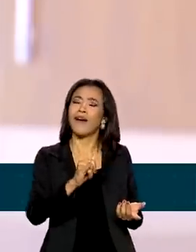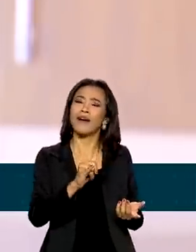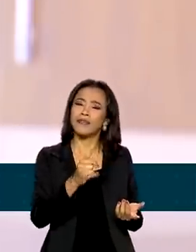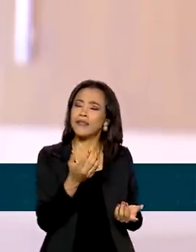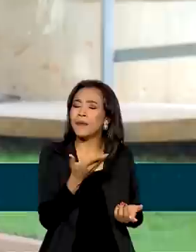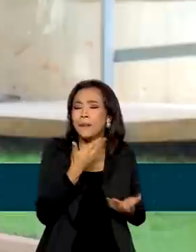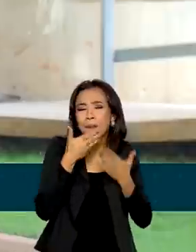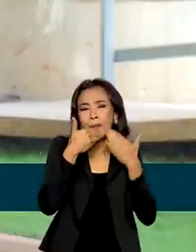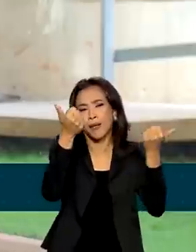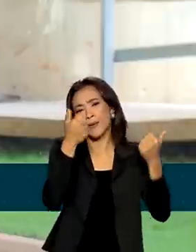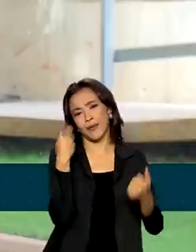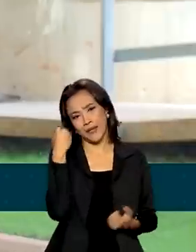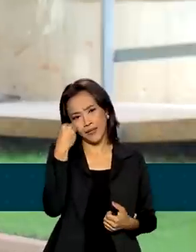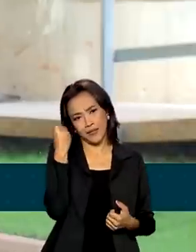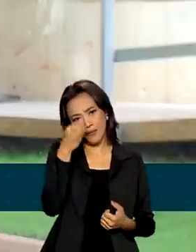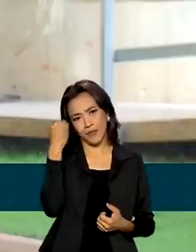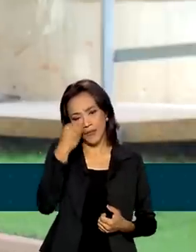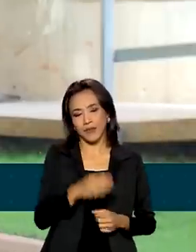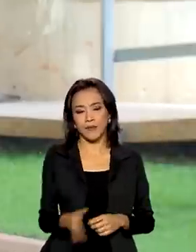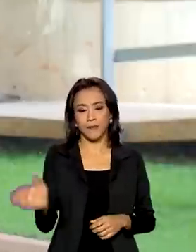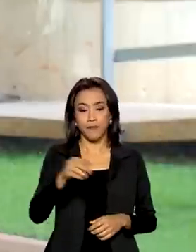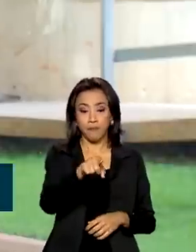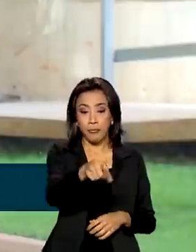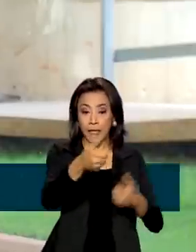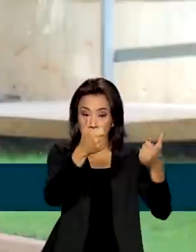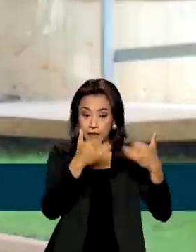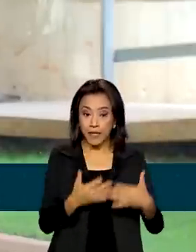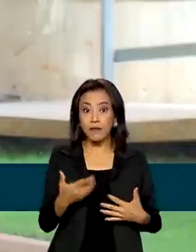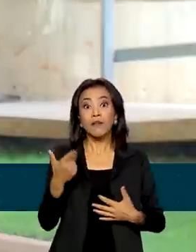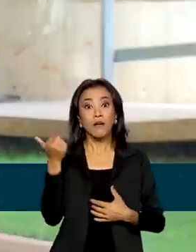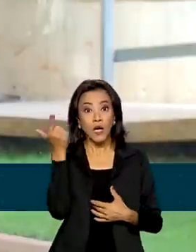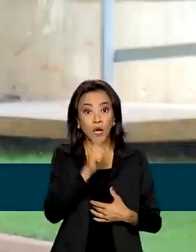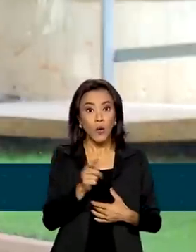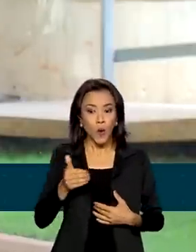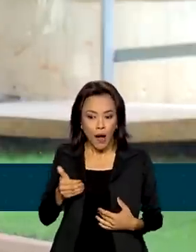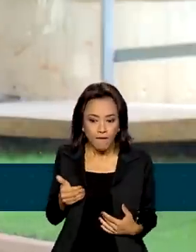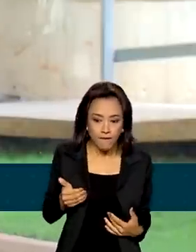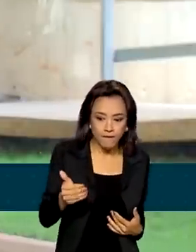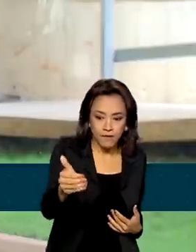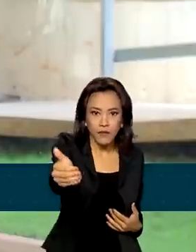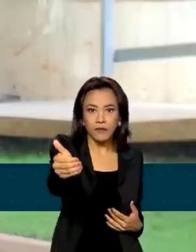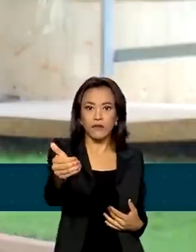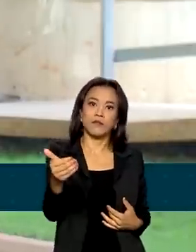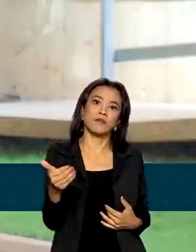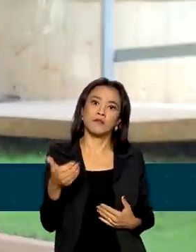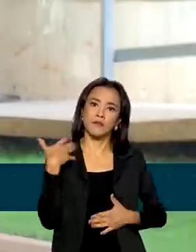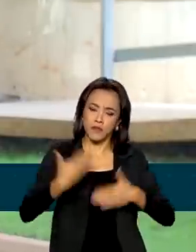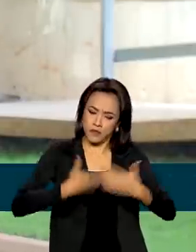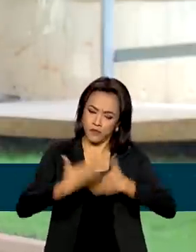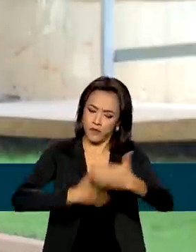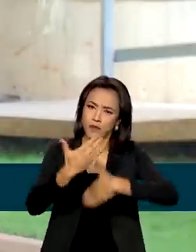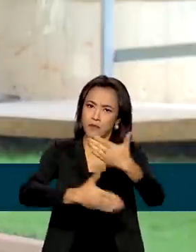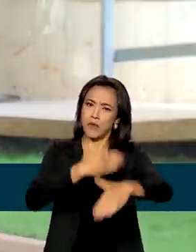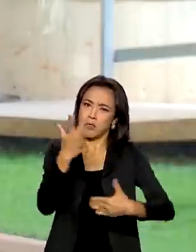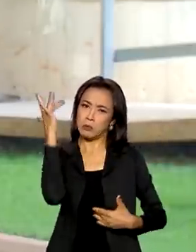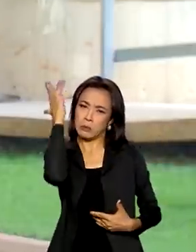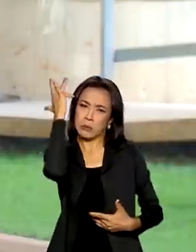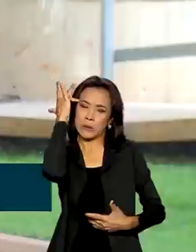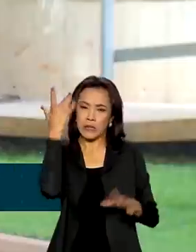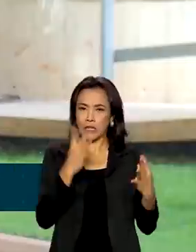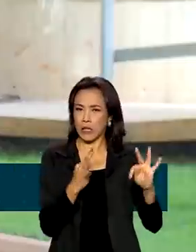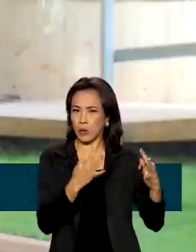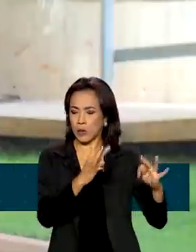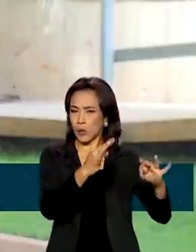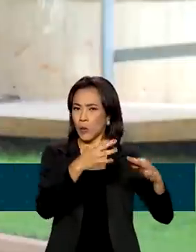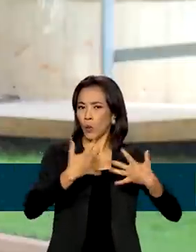muito melhorada. Vai possibilitar um avanço da nossa capacidade industrial, do nosso desenvolvimento de equipamentos muito grande. Ele vai